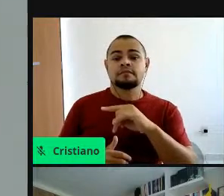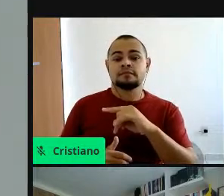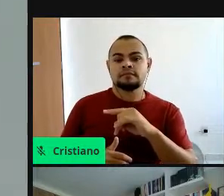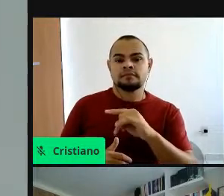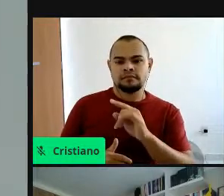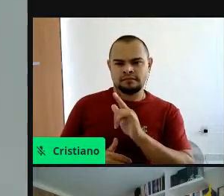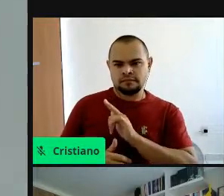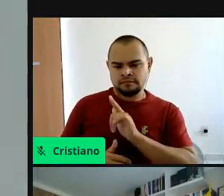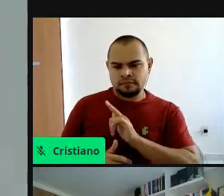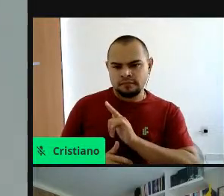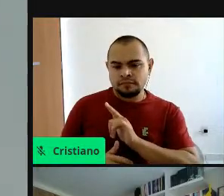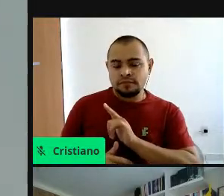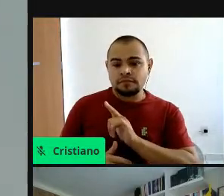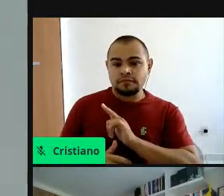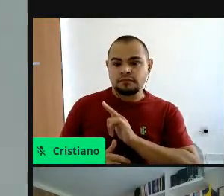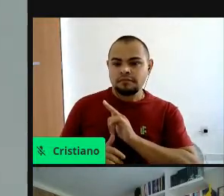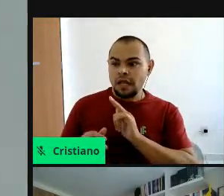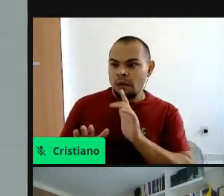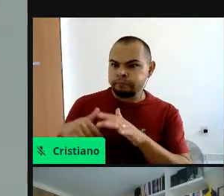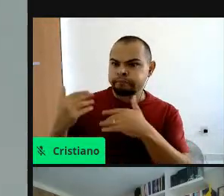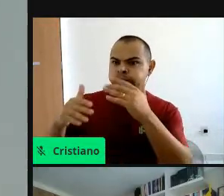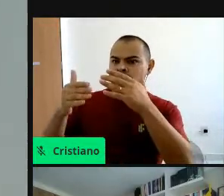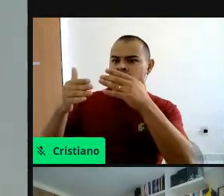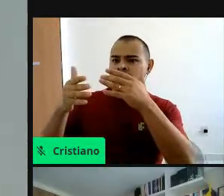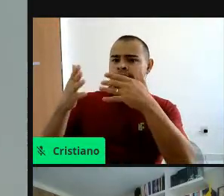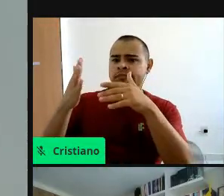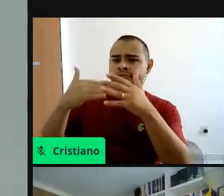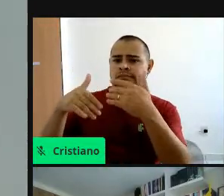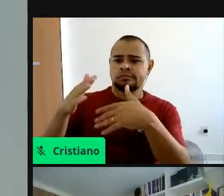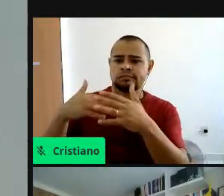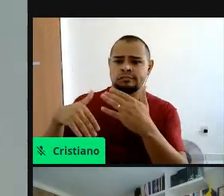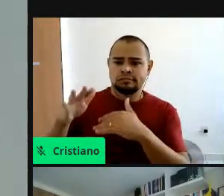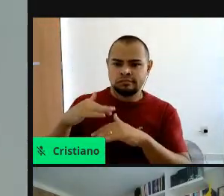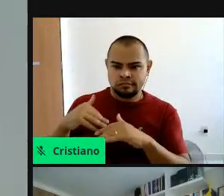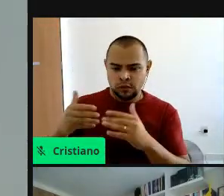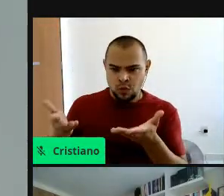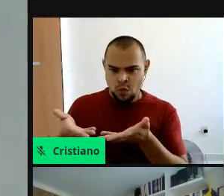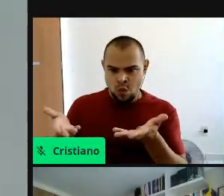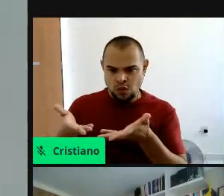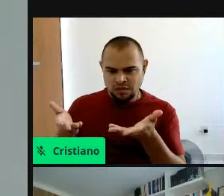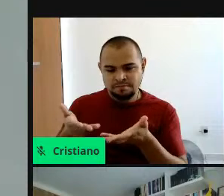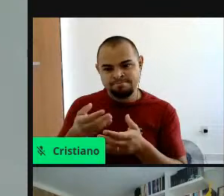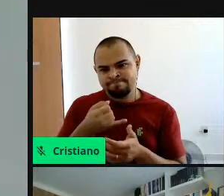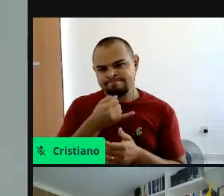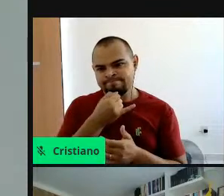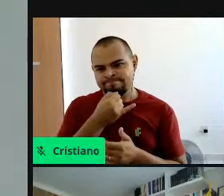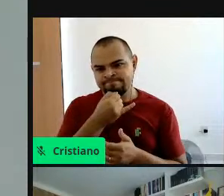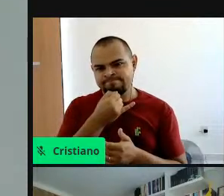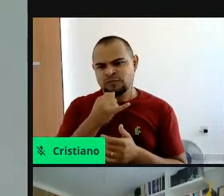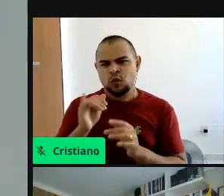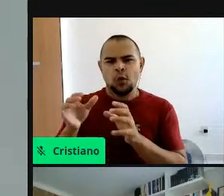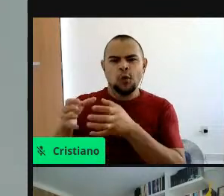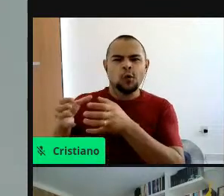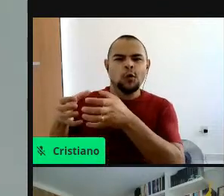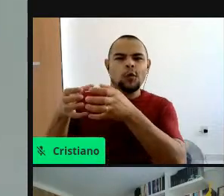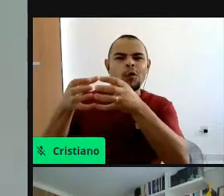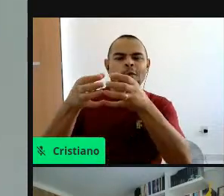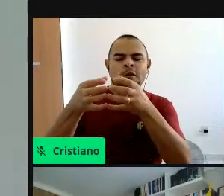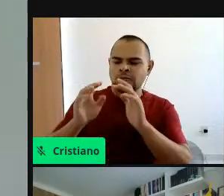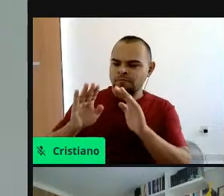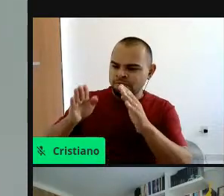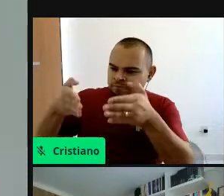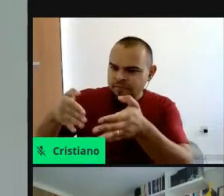vários avanços que a gente estava tendo, foi realmente desconstruído, desconstruído, isso é uma pena, comissões, não é, voltadas à